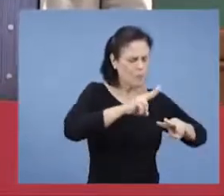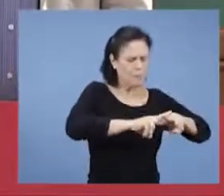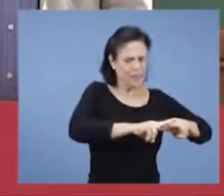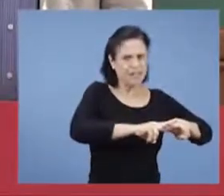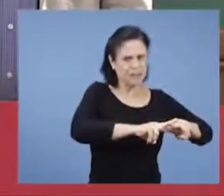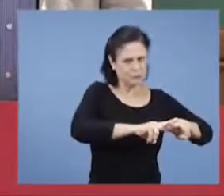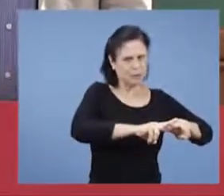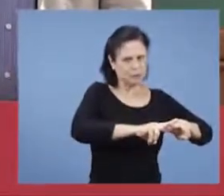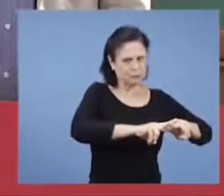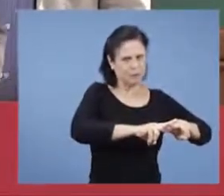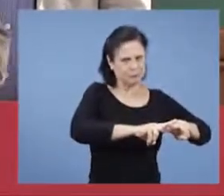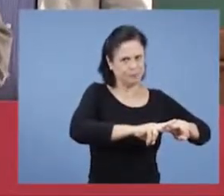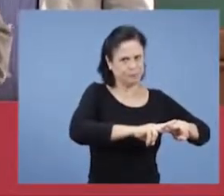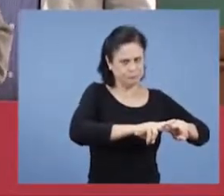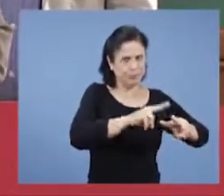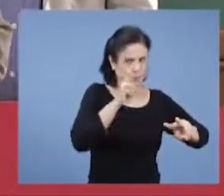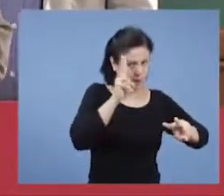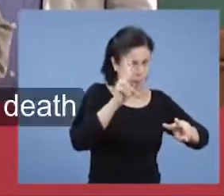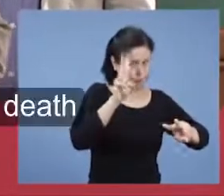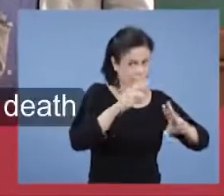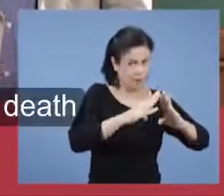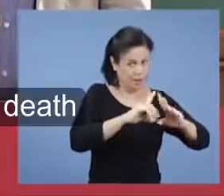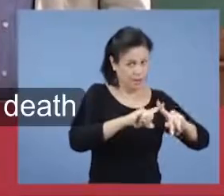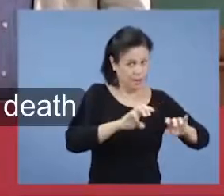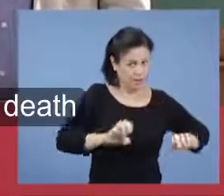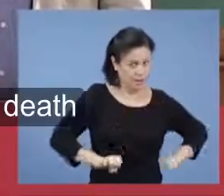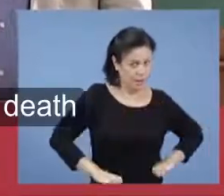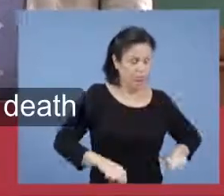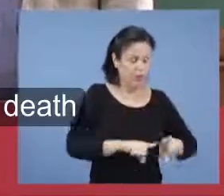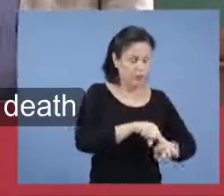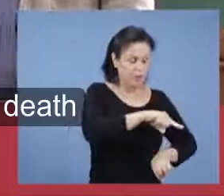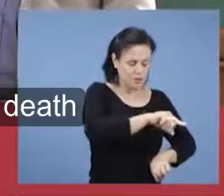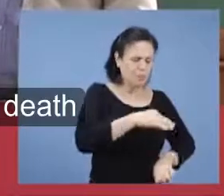e morte.